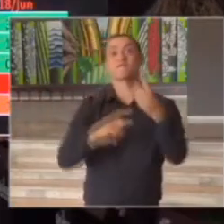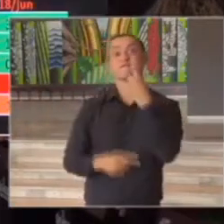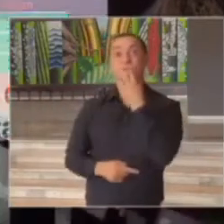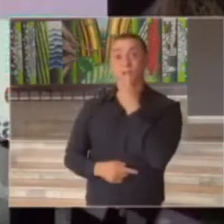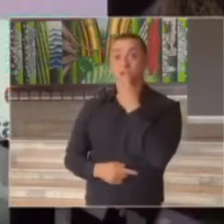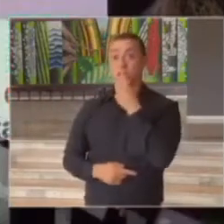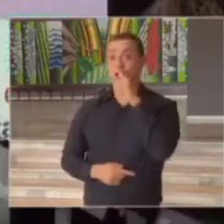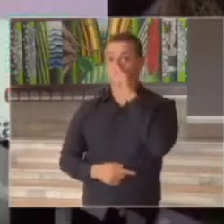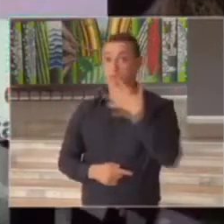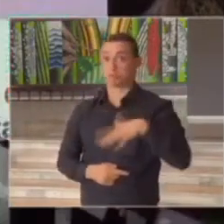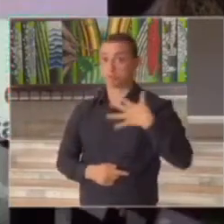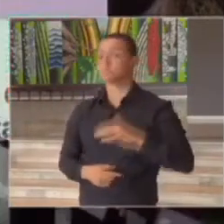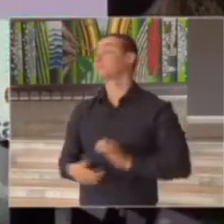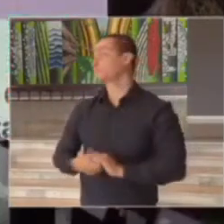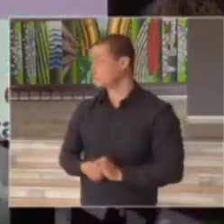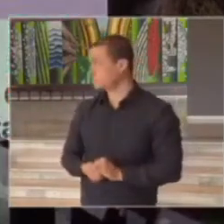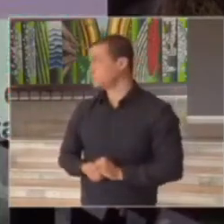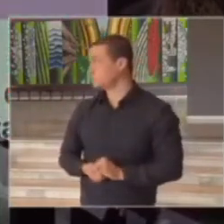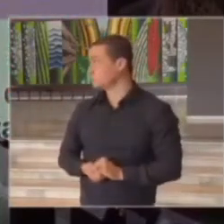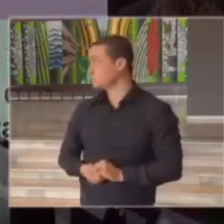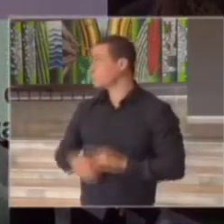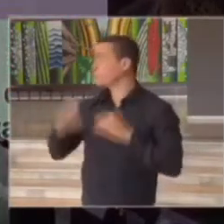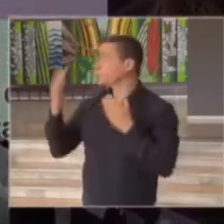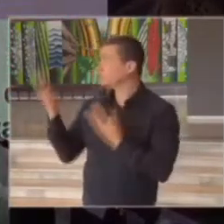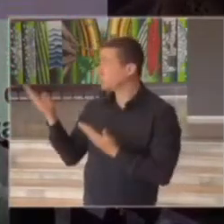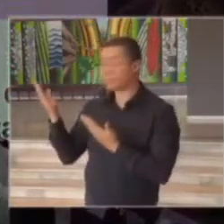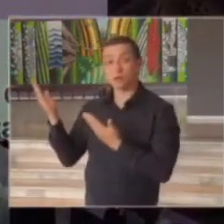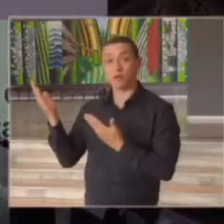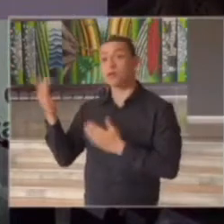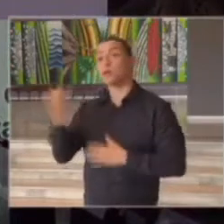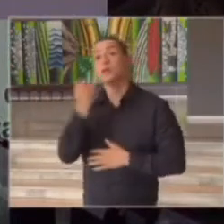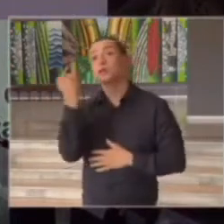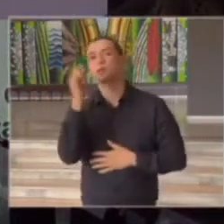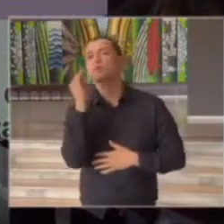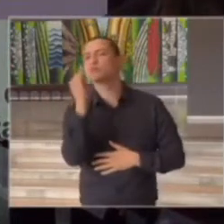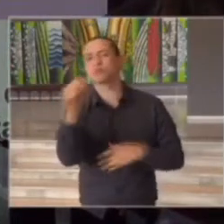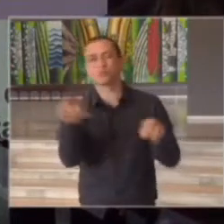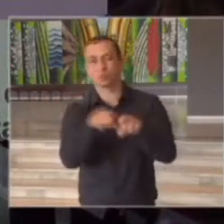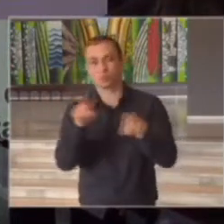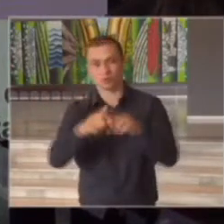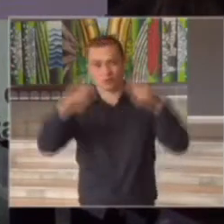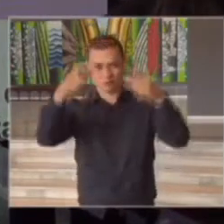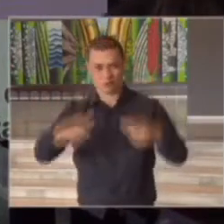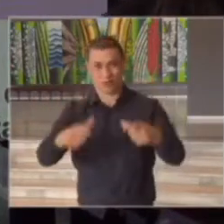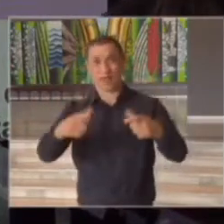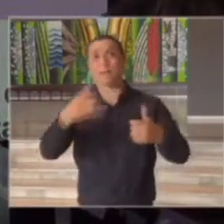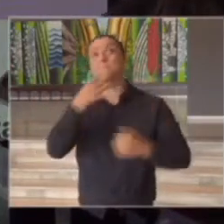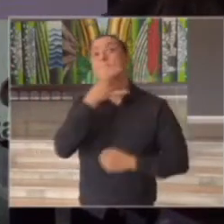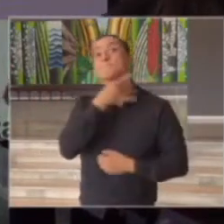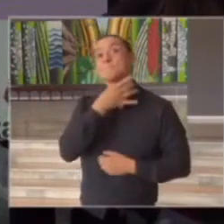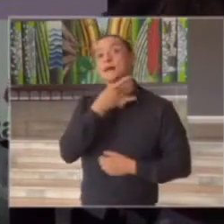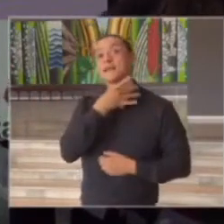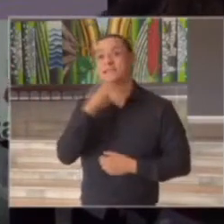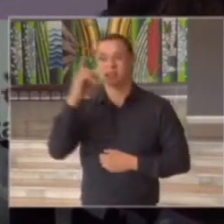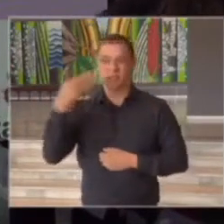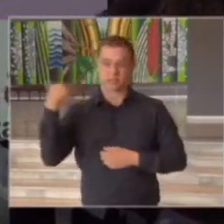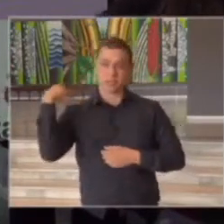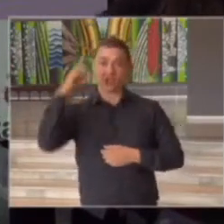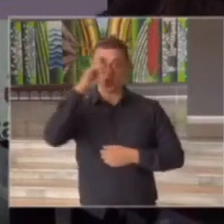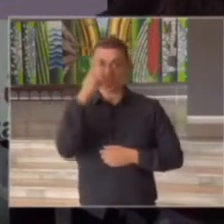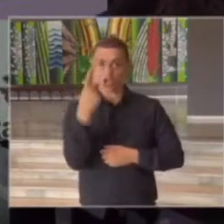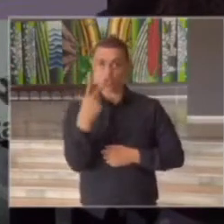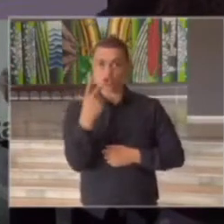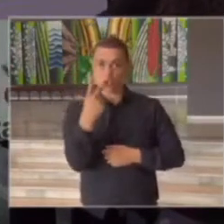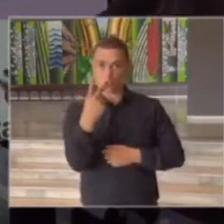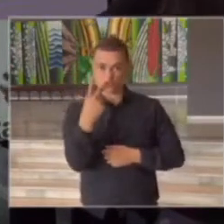Marília no último dia 12 tinha uma variação de internações de 29% veio para 51% nós agimos durante esse